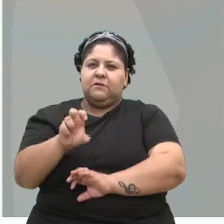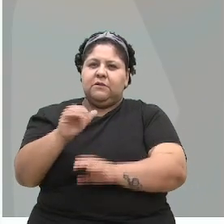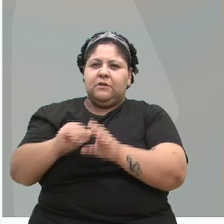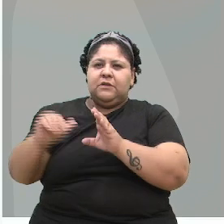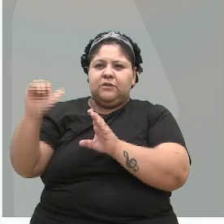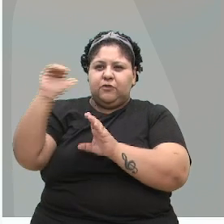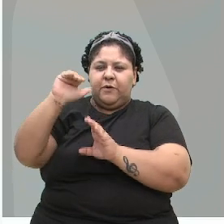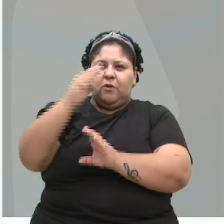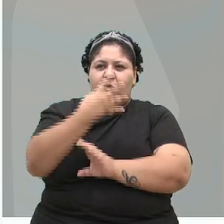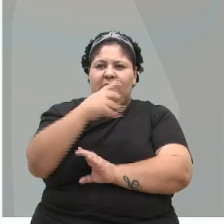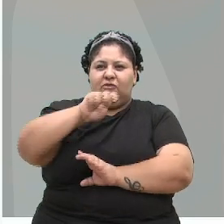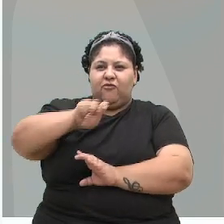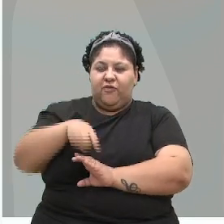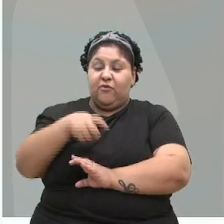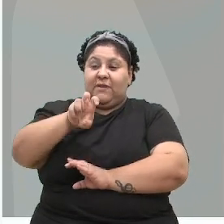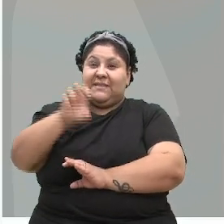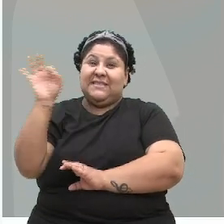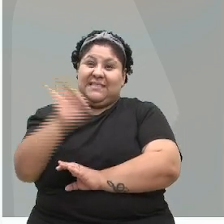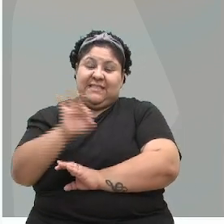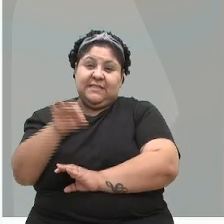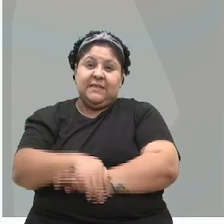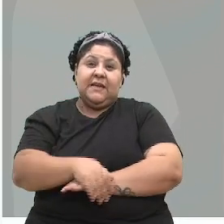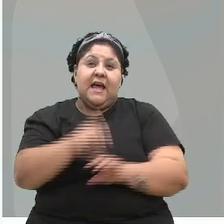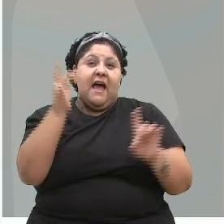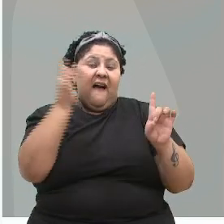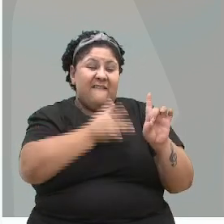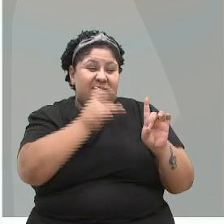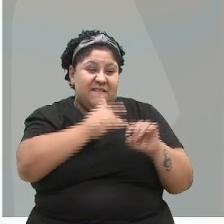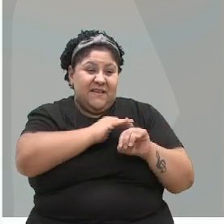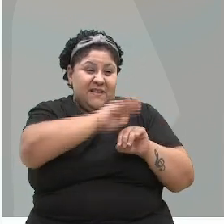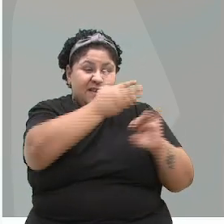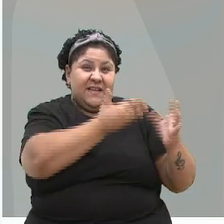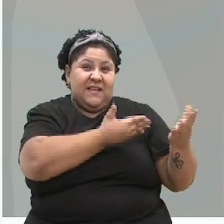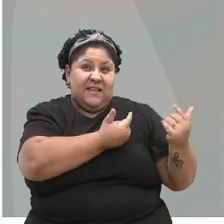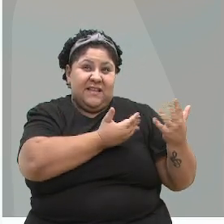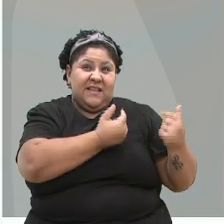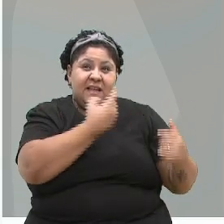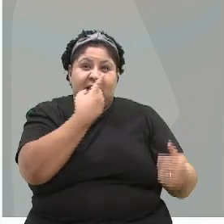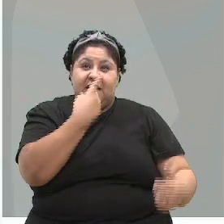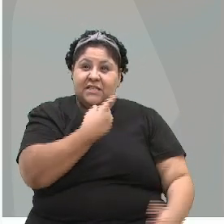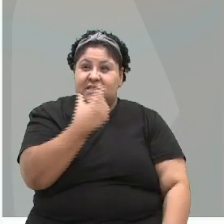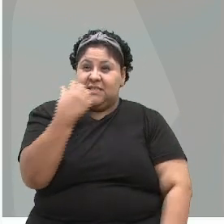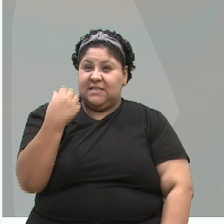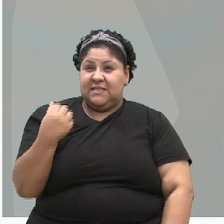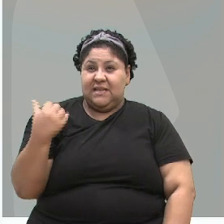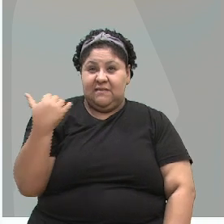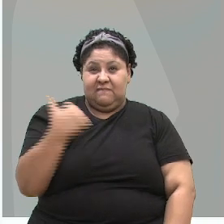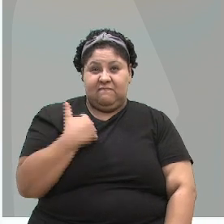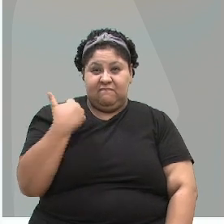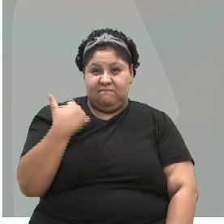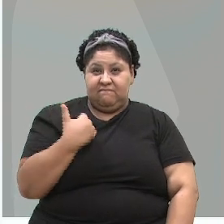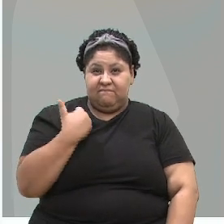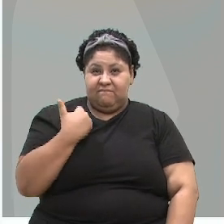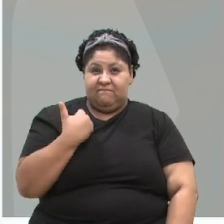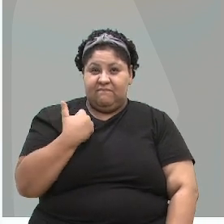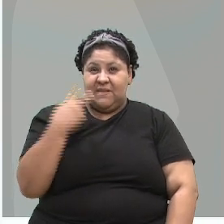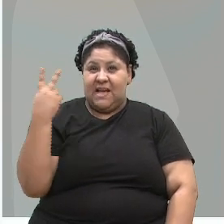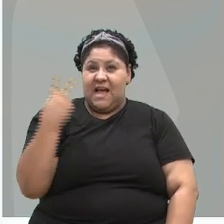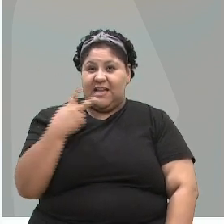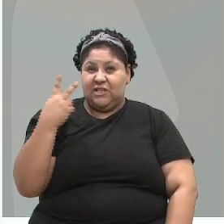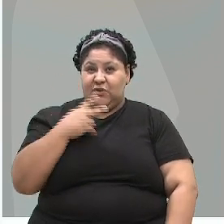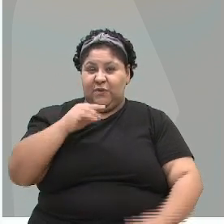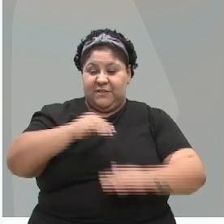A vítima mais jovem tinha apenas 16 anos, enquanto que as duas